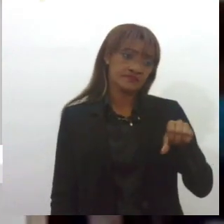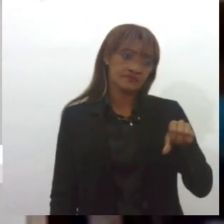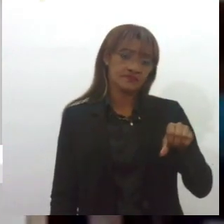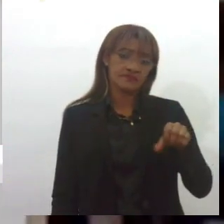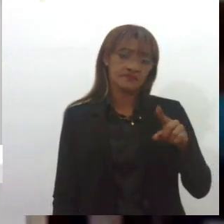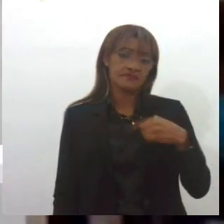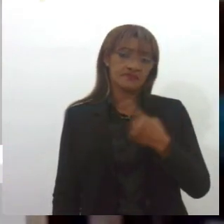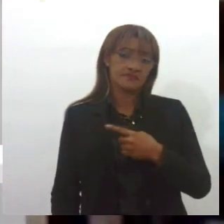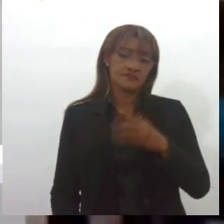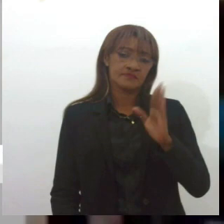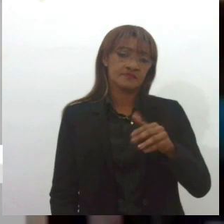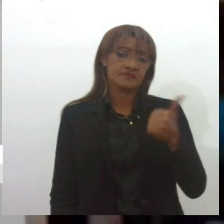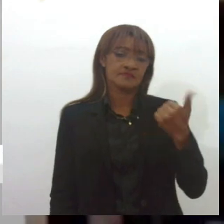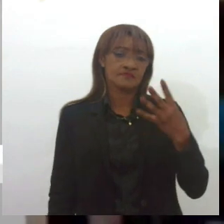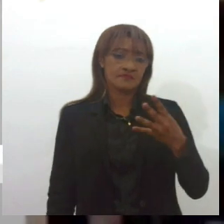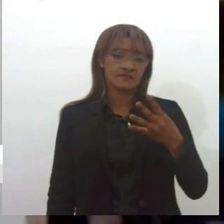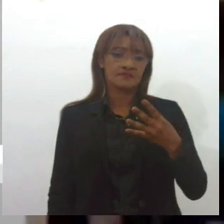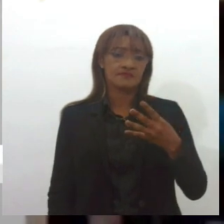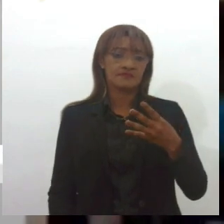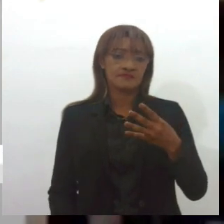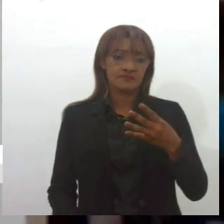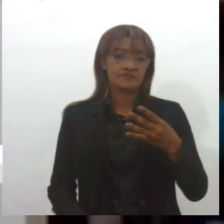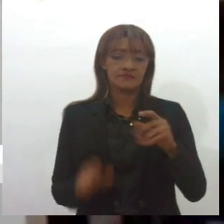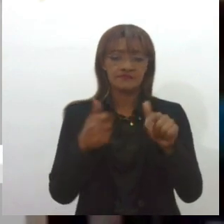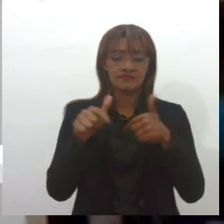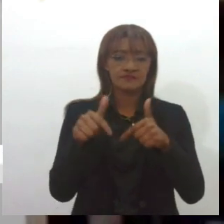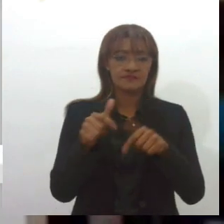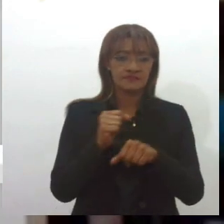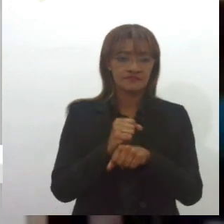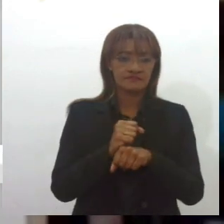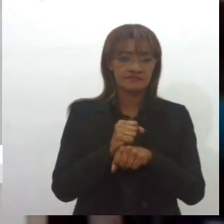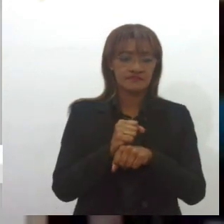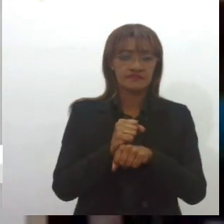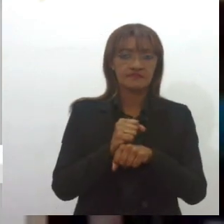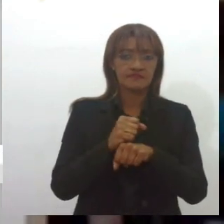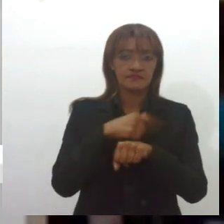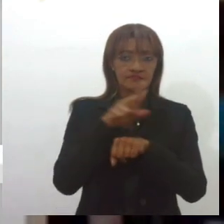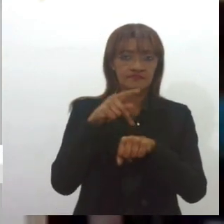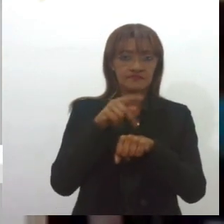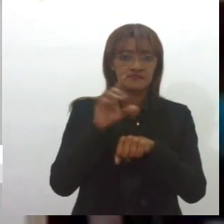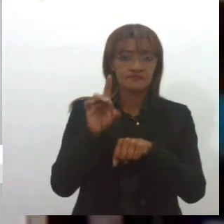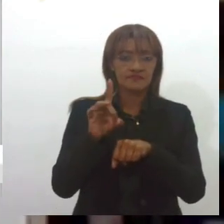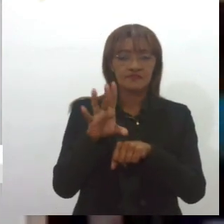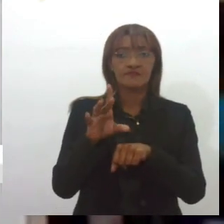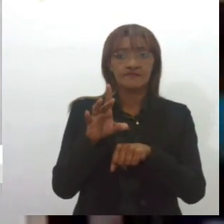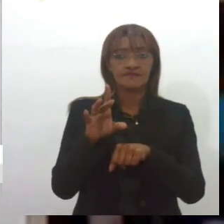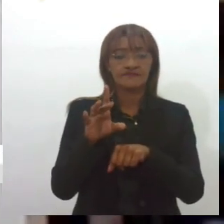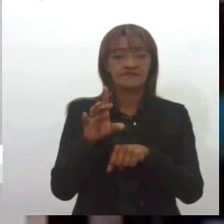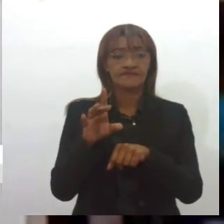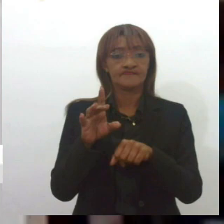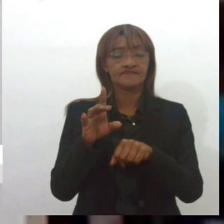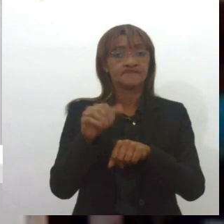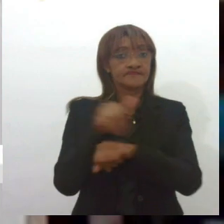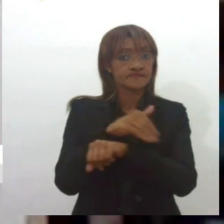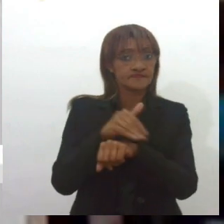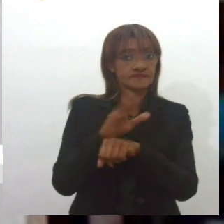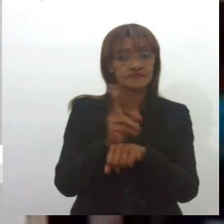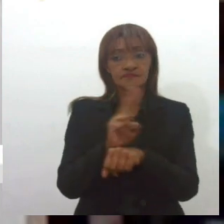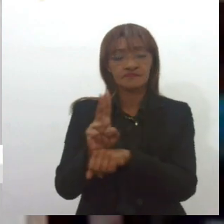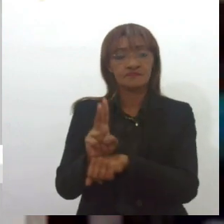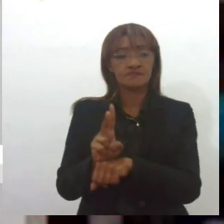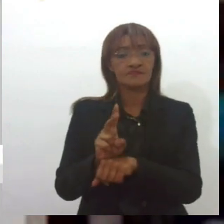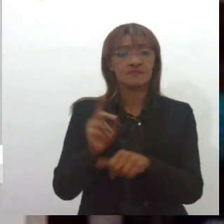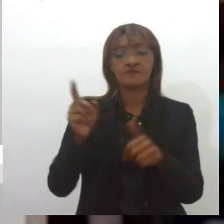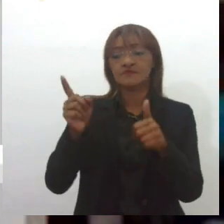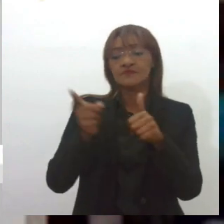trouxemos 14 praças da Polícia Militar para o Corpo de Bombeiros. Sim. O primeiro concurso em que entrou mulher no